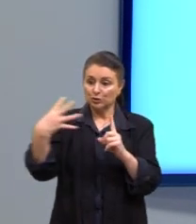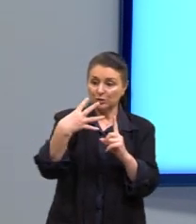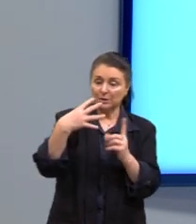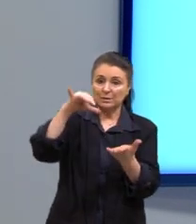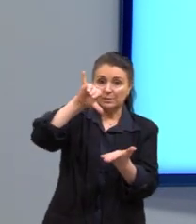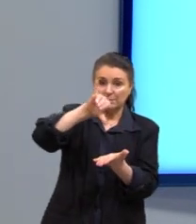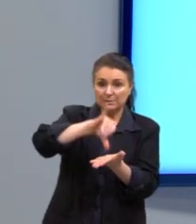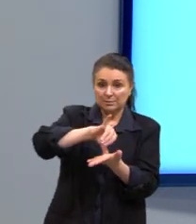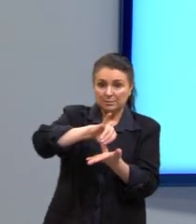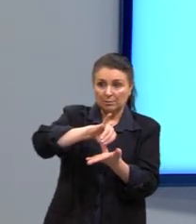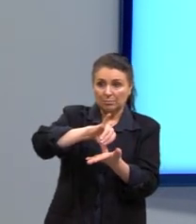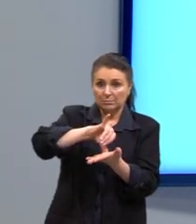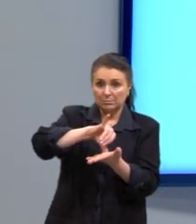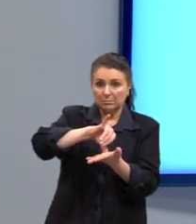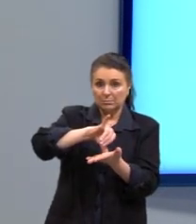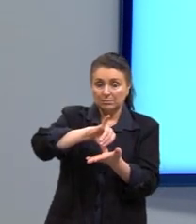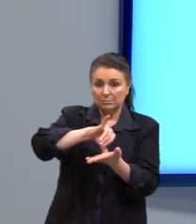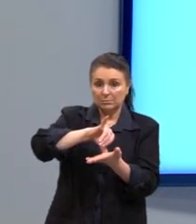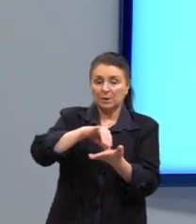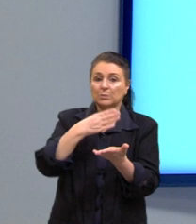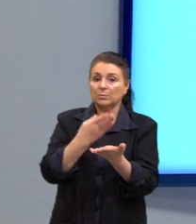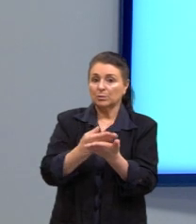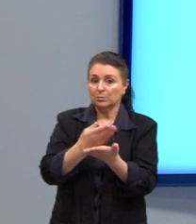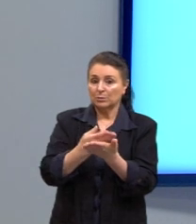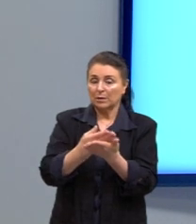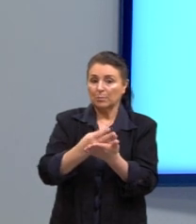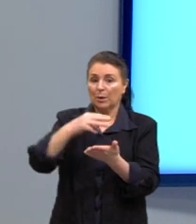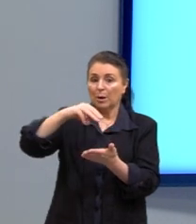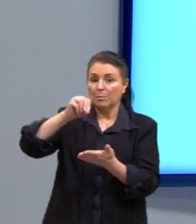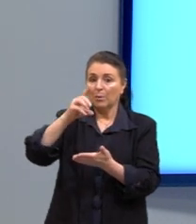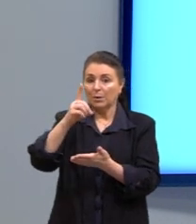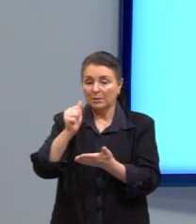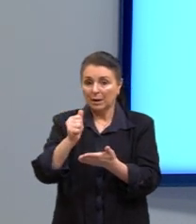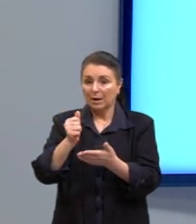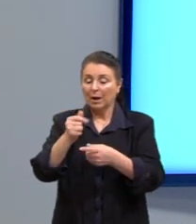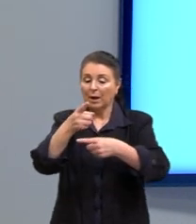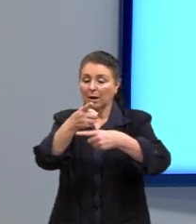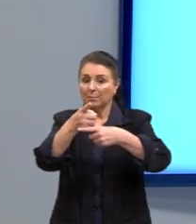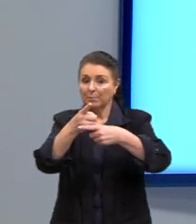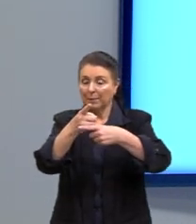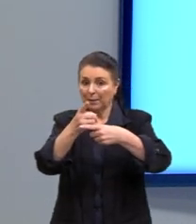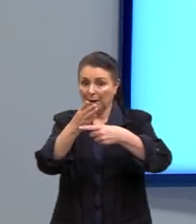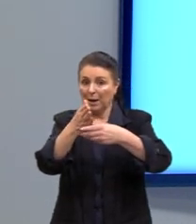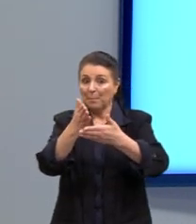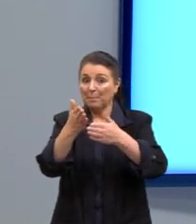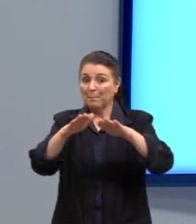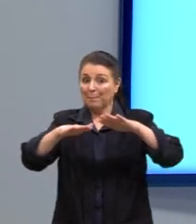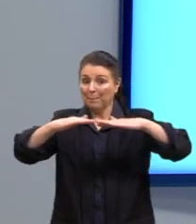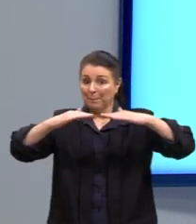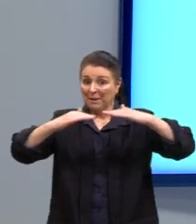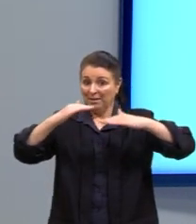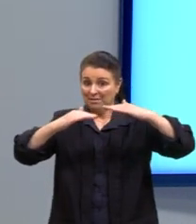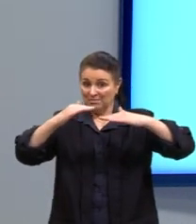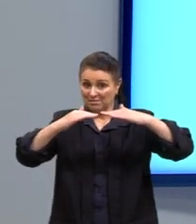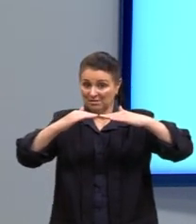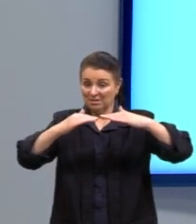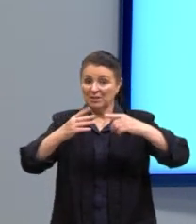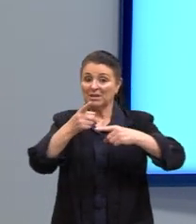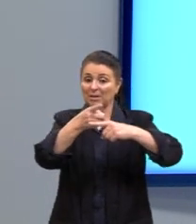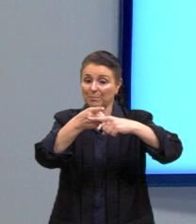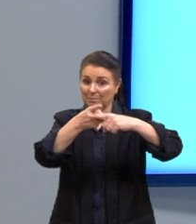E aí, nós estudamos a moda, a média e a mediana. São as medidas que nós